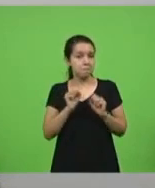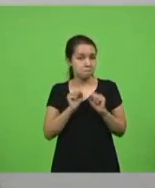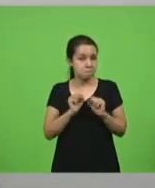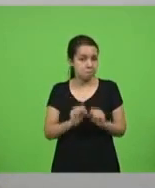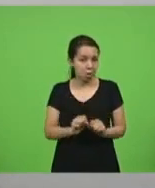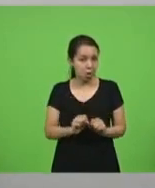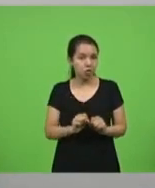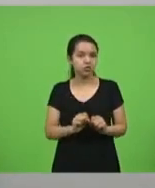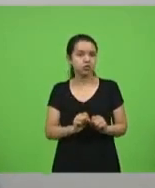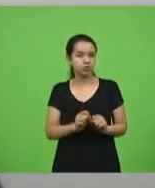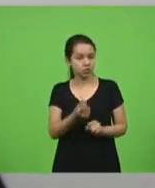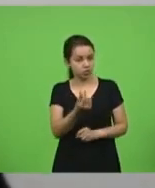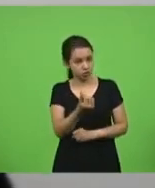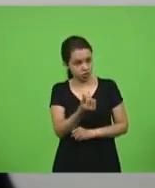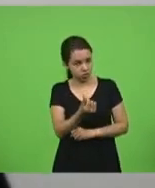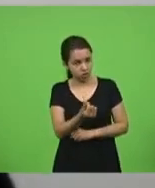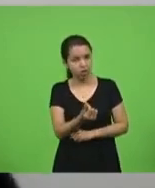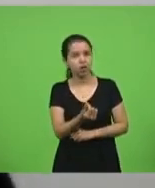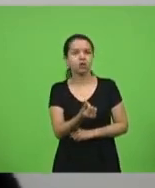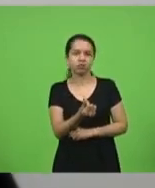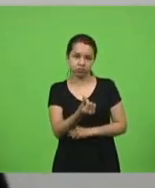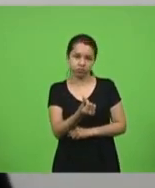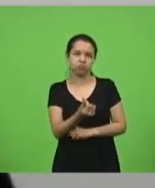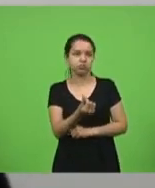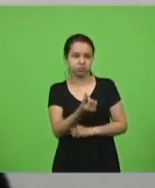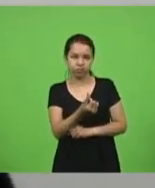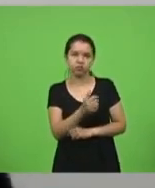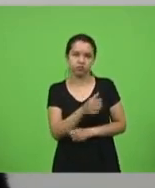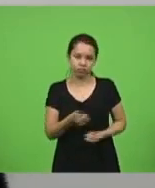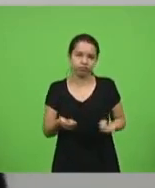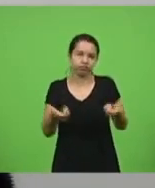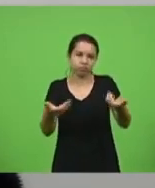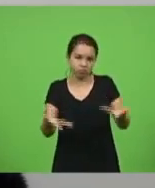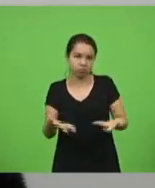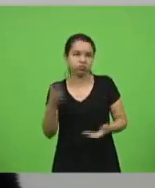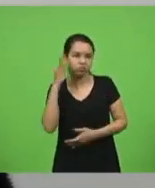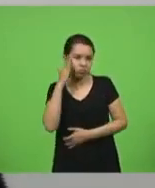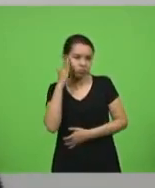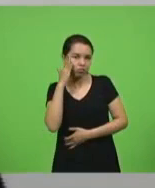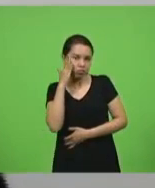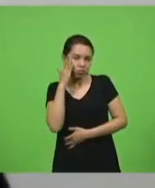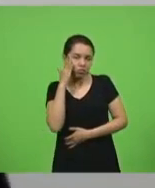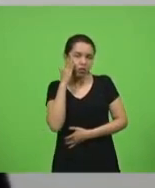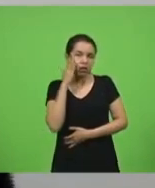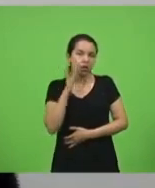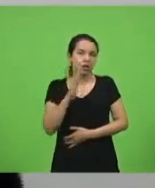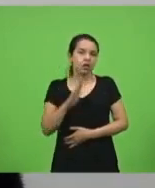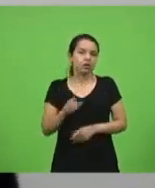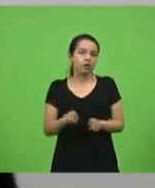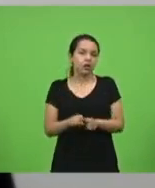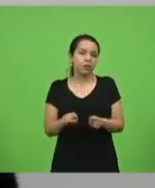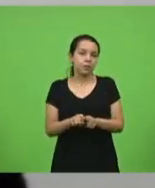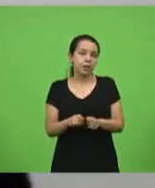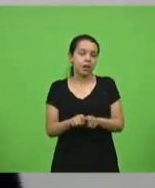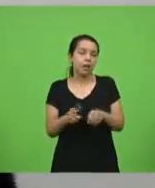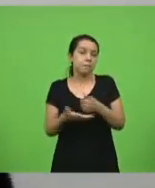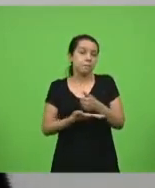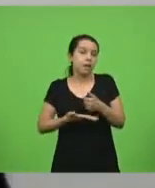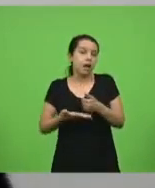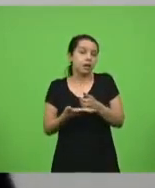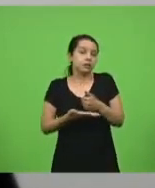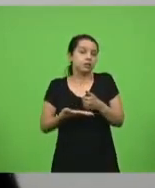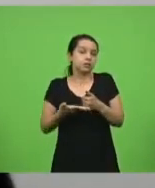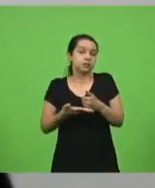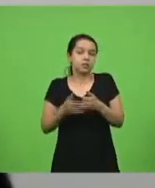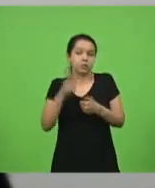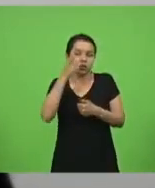vai ocasionar e, com certeza, as teses que sustentam que o estado de Santa Catarina não tem